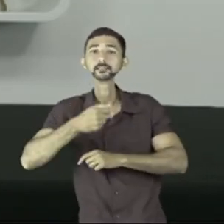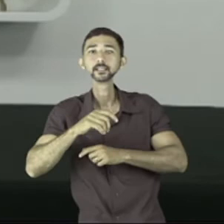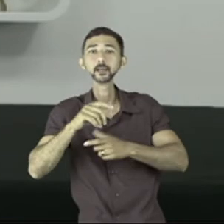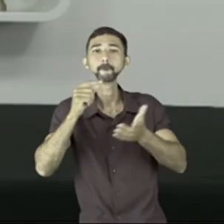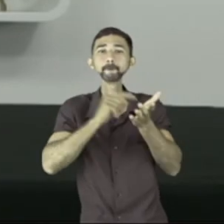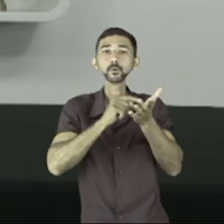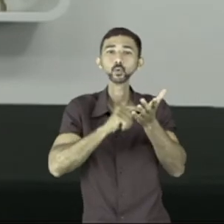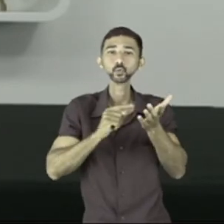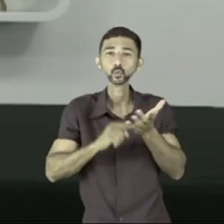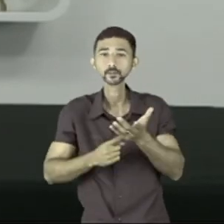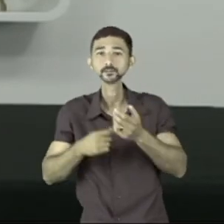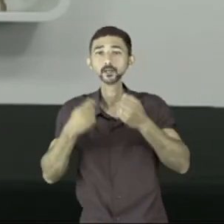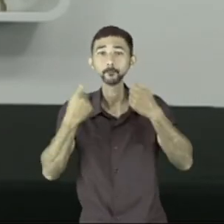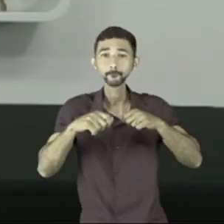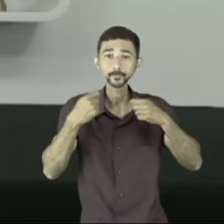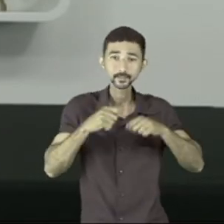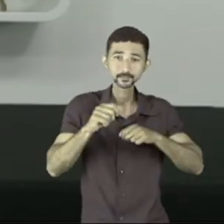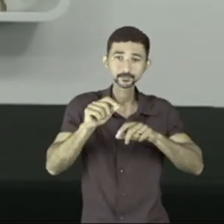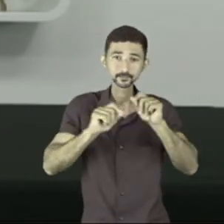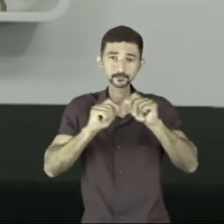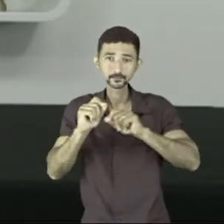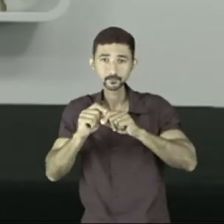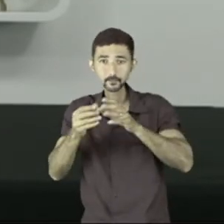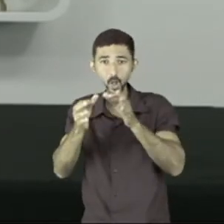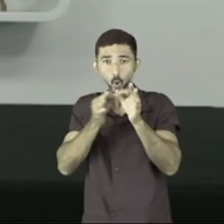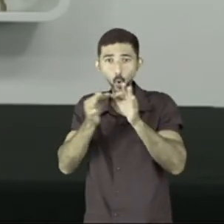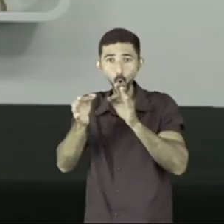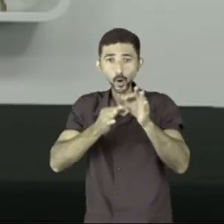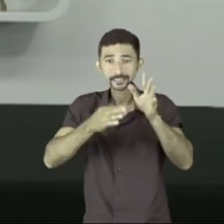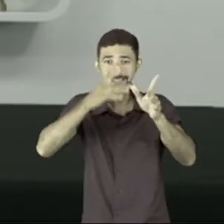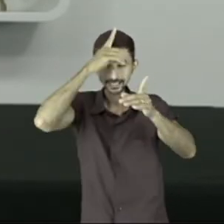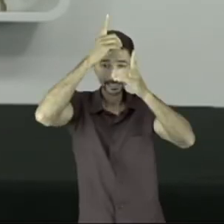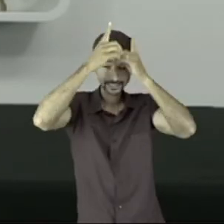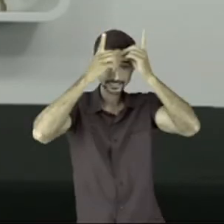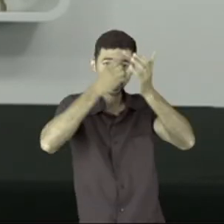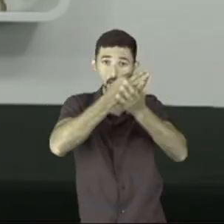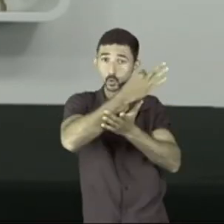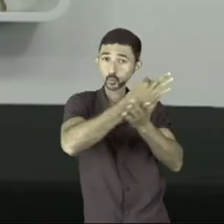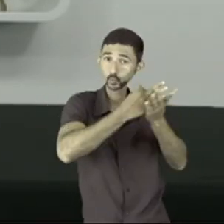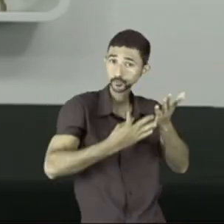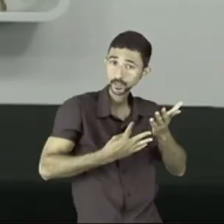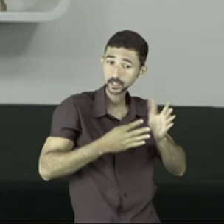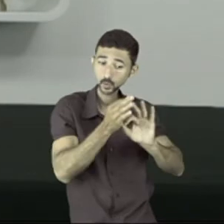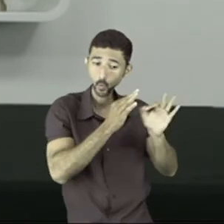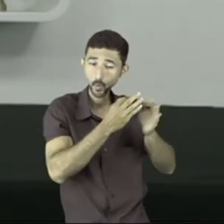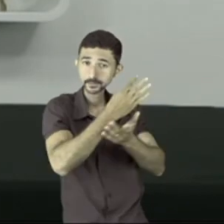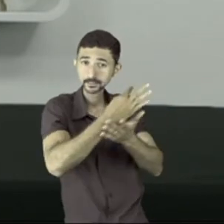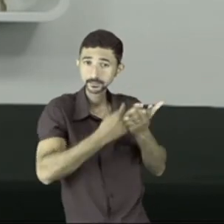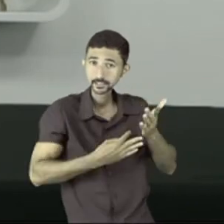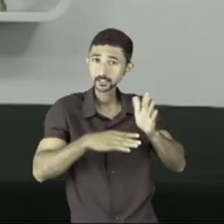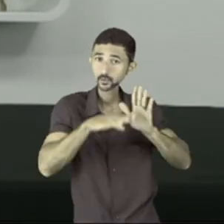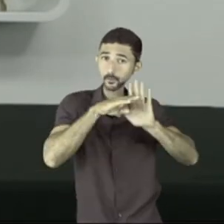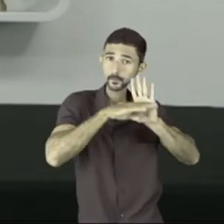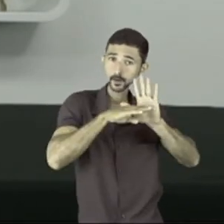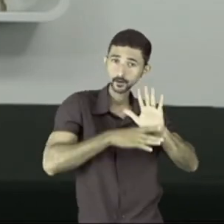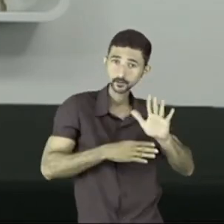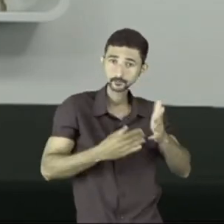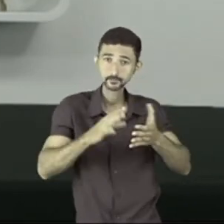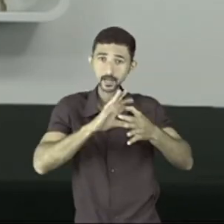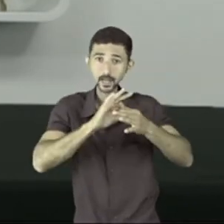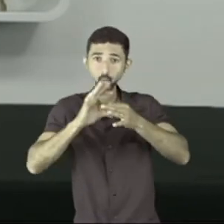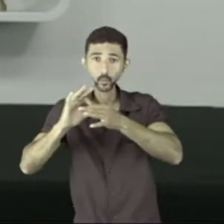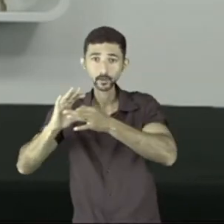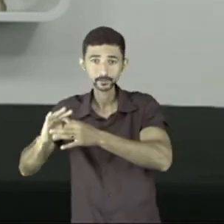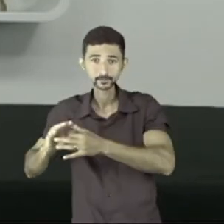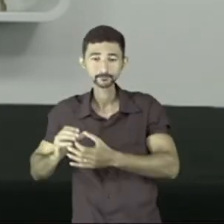de pontuação que eles servem para organizar as ideias no texto, para estabelecer aquilo que nós chamamos de coesão